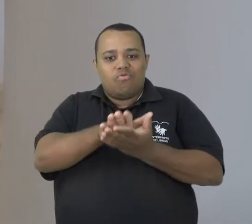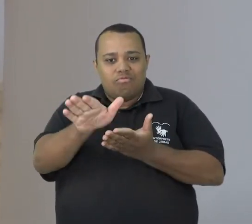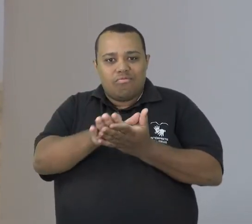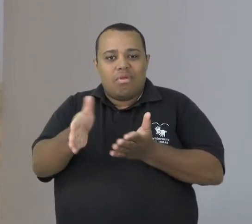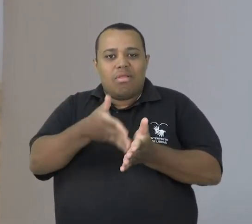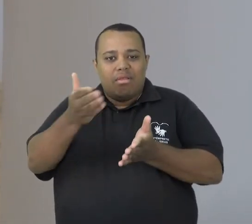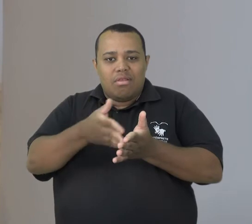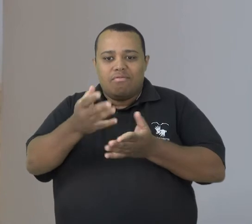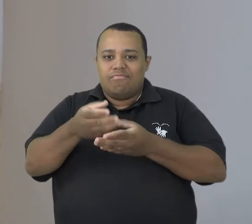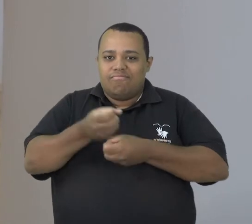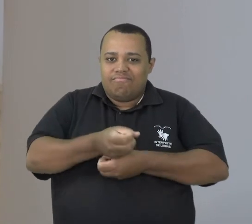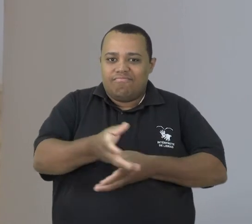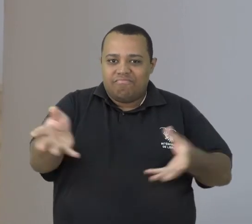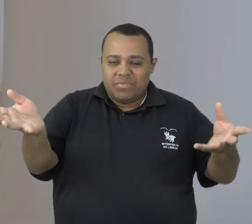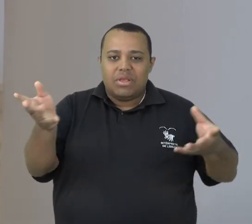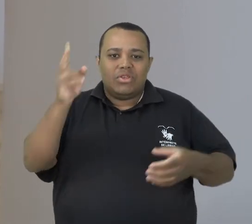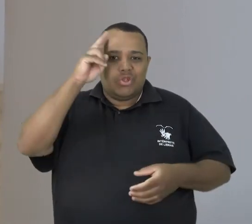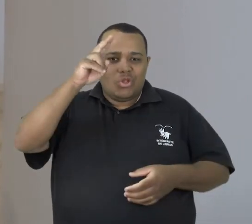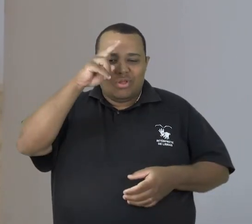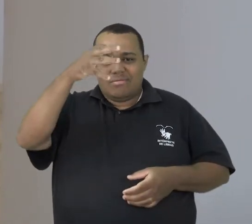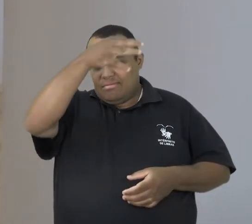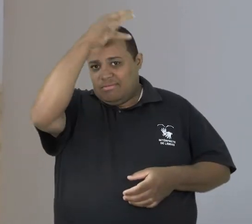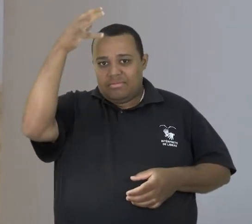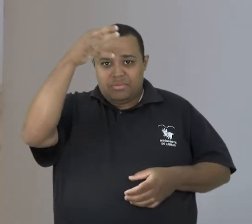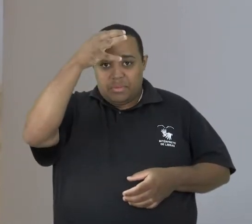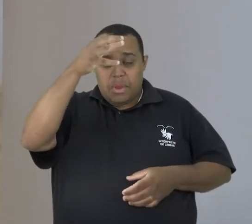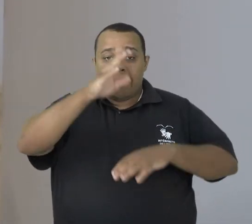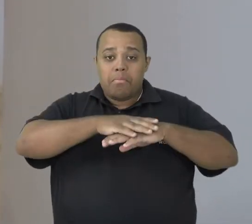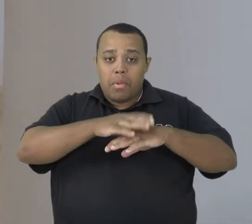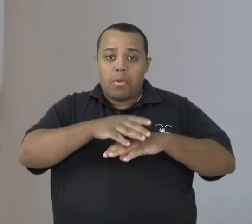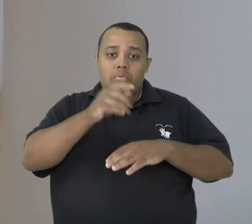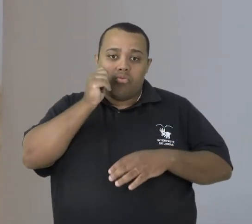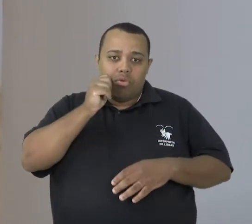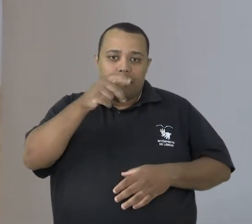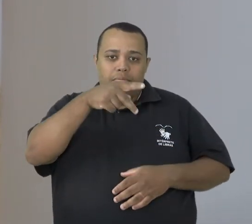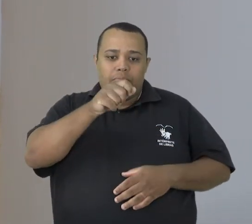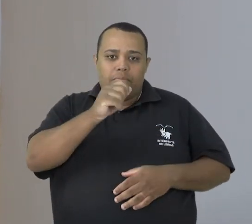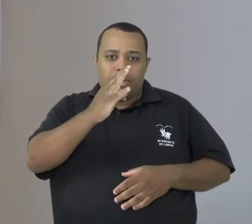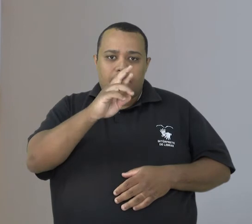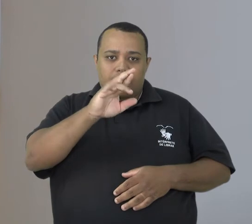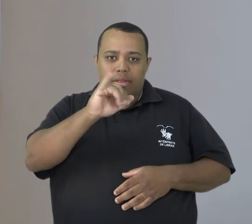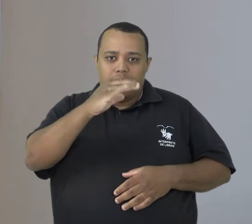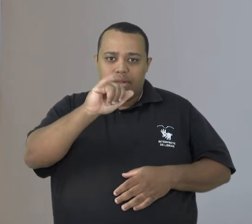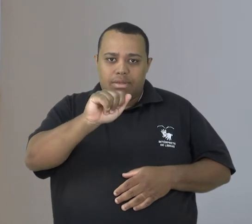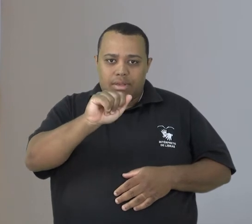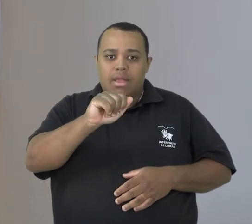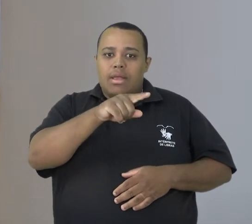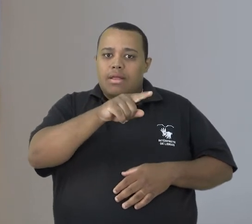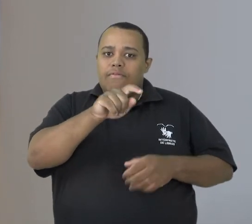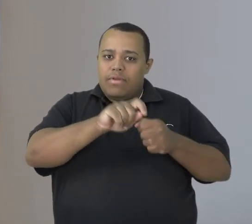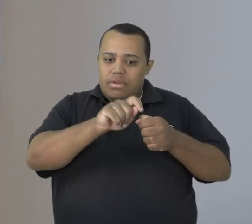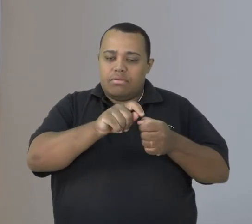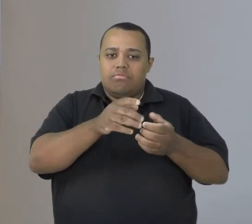de 1800 a 1871. A autora é a professora Patrícia Merlo, do Departamento de História. O